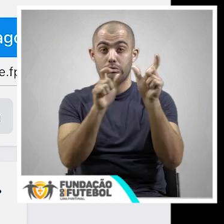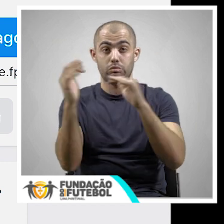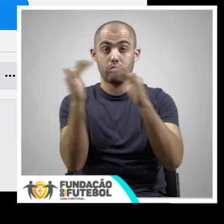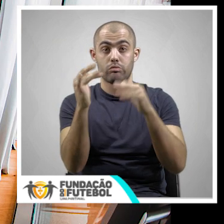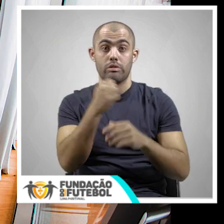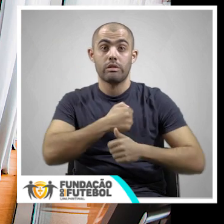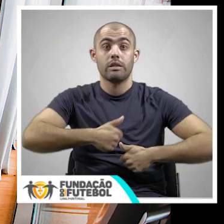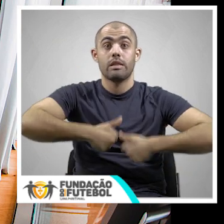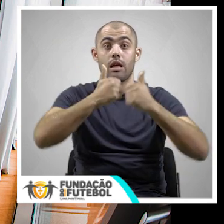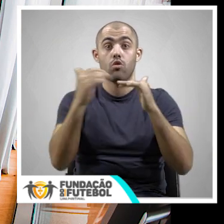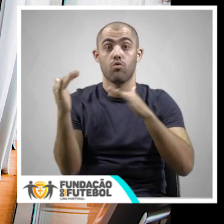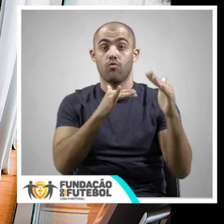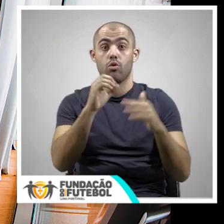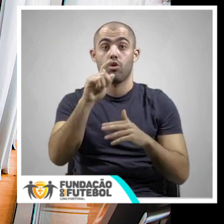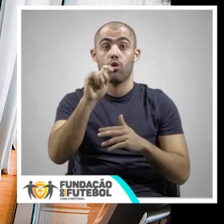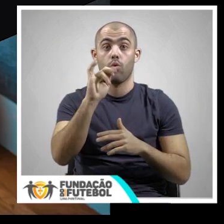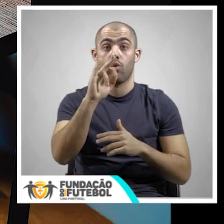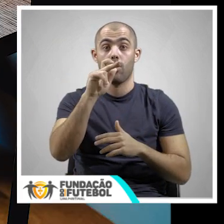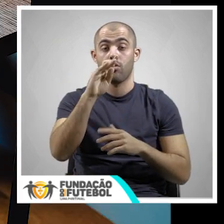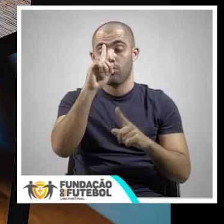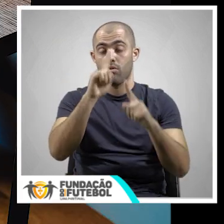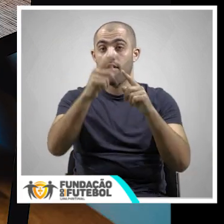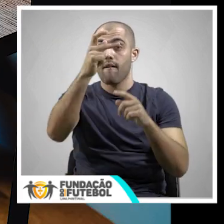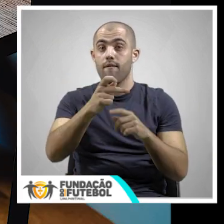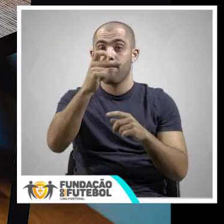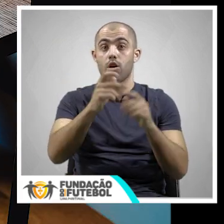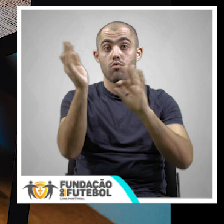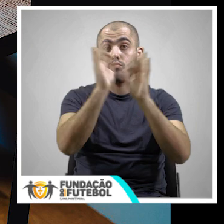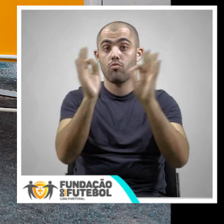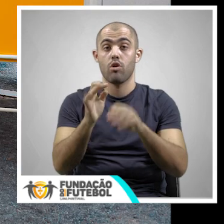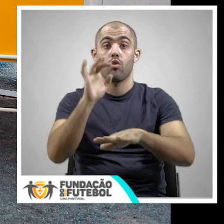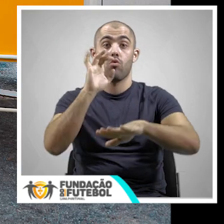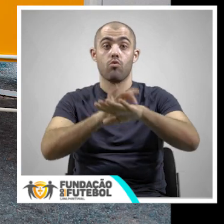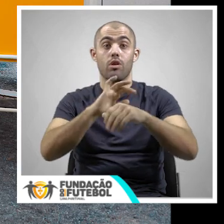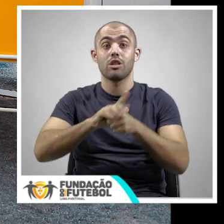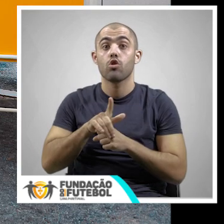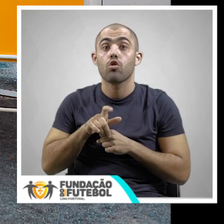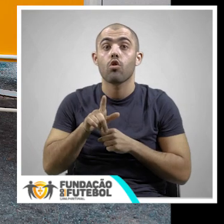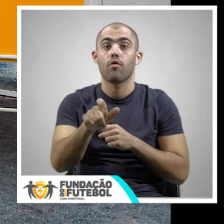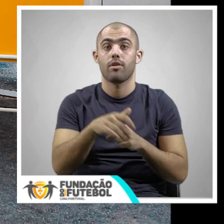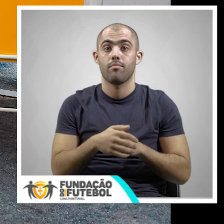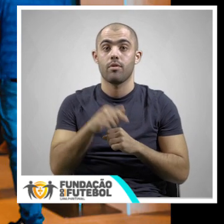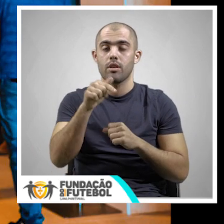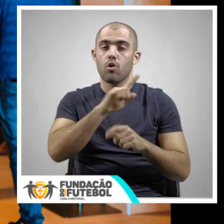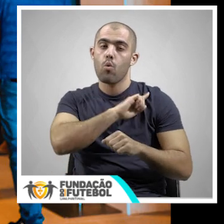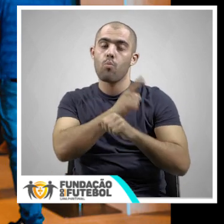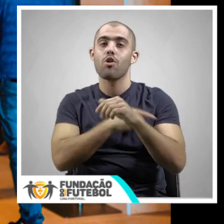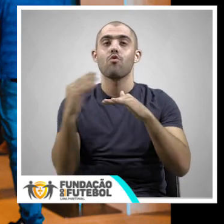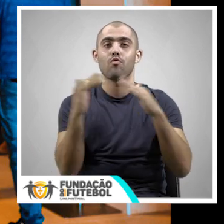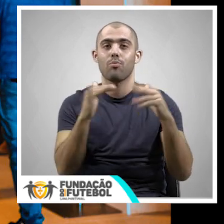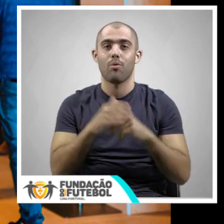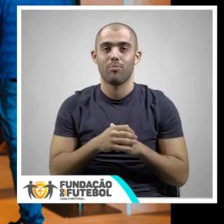dos Atletas, na cidade do Futebol, em Oeiras, para entrenamento e tratamento de doentes Covid. É